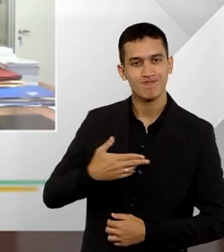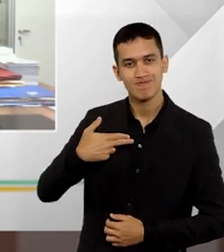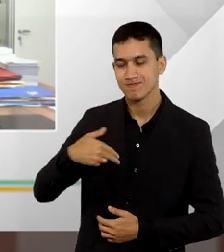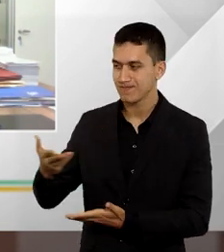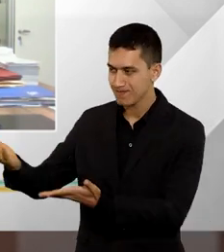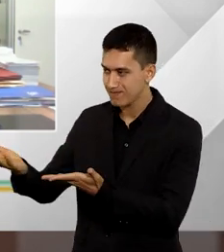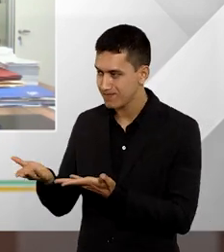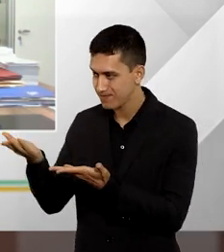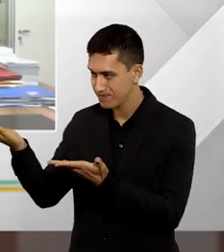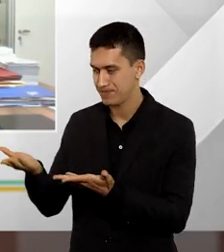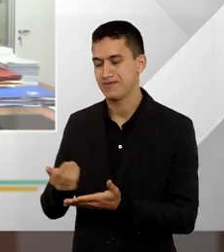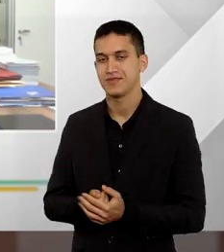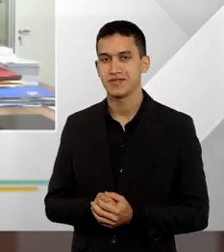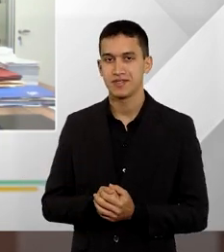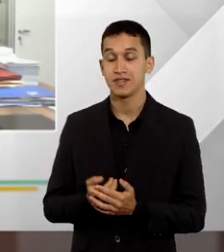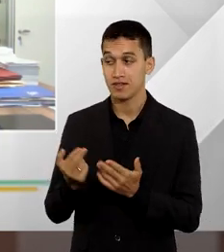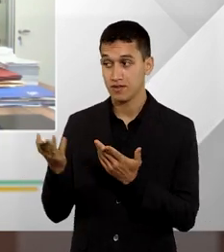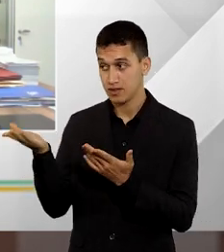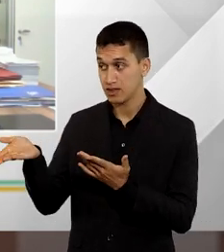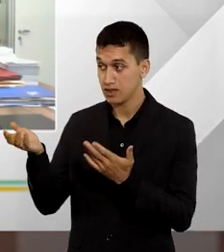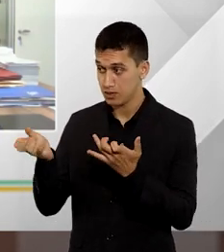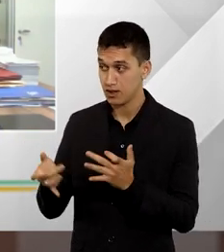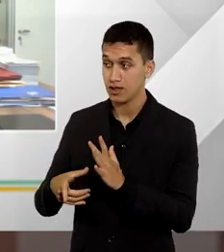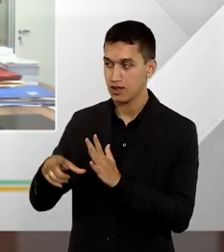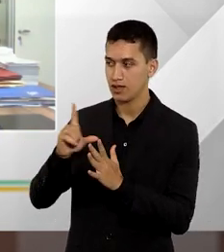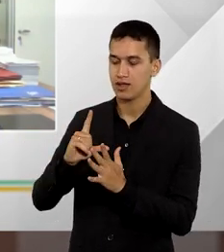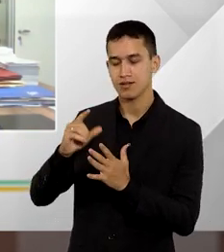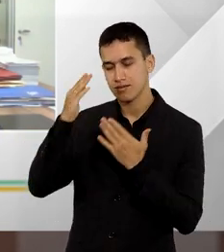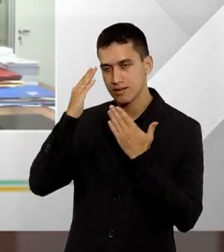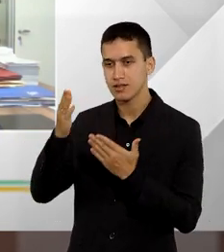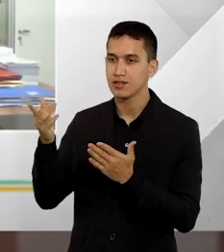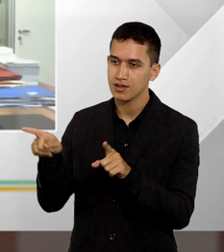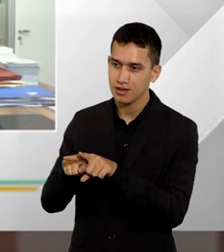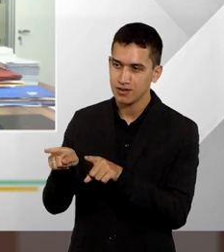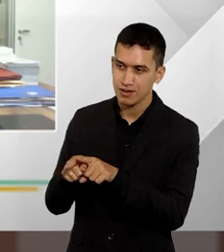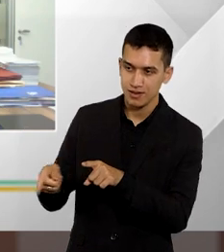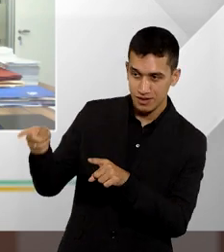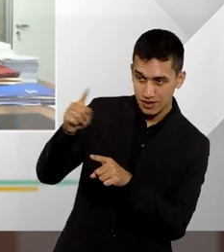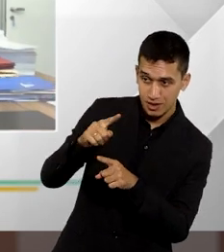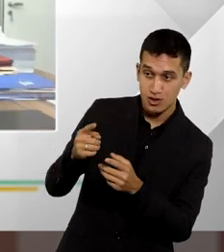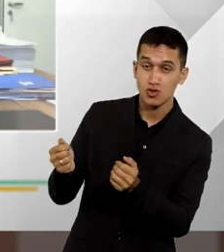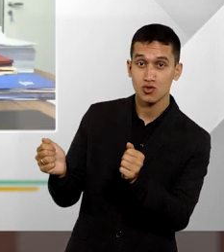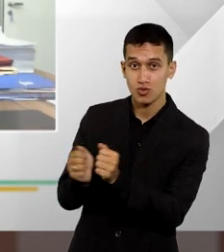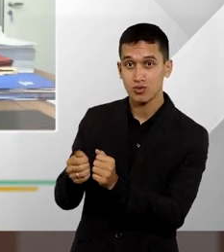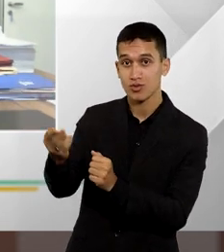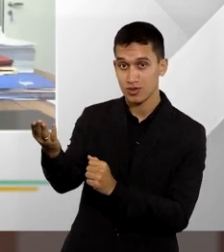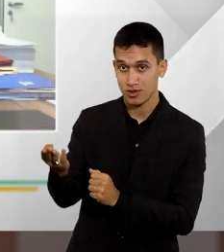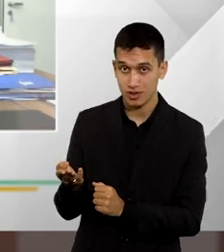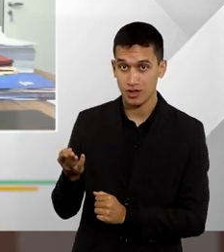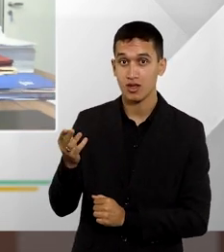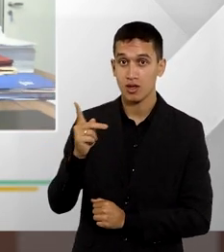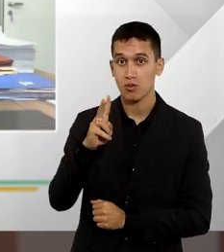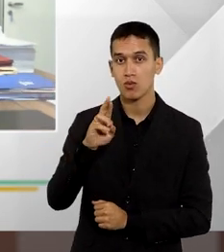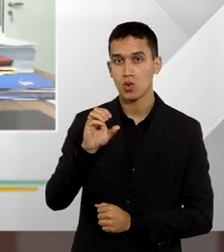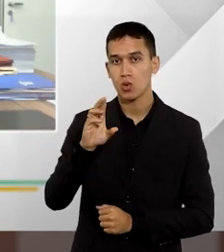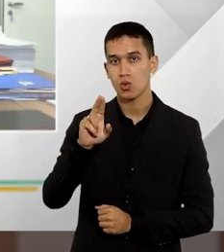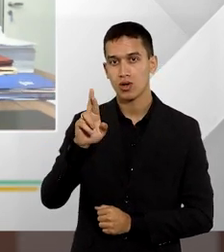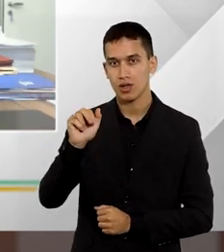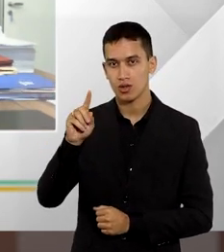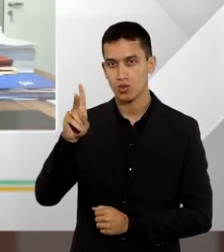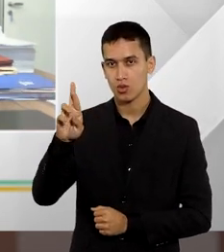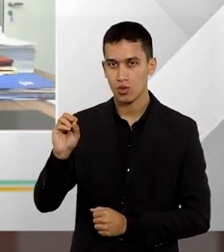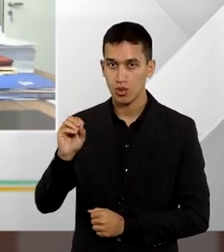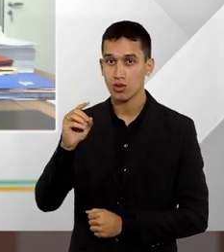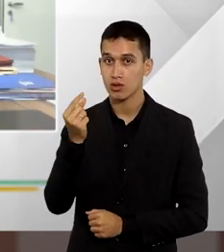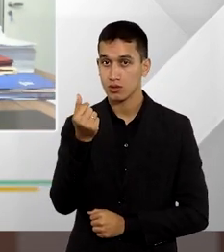doutor Rafael. Como o senhor já bem antecipou, eu agradeço desde já a participação do nosso outro convidado, que é procurador de honorários do Conselho Federal